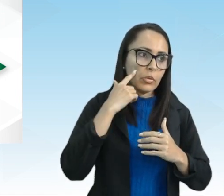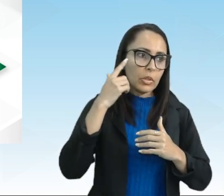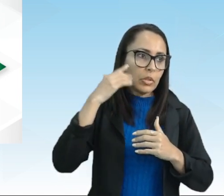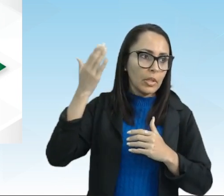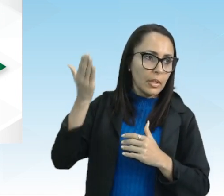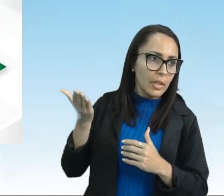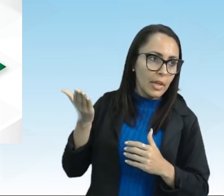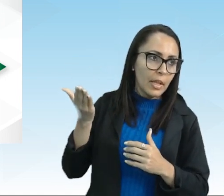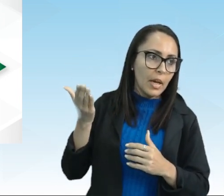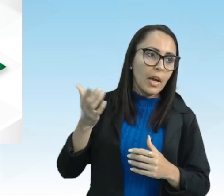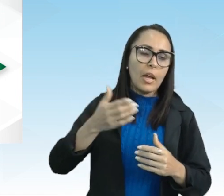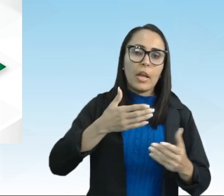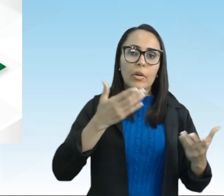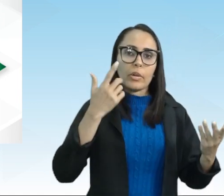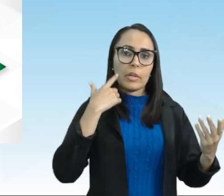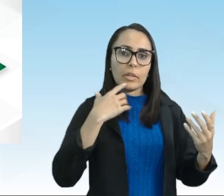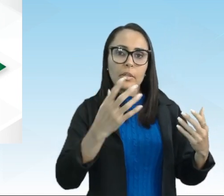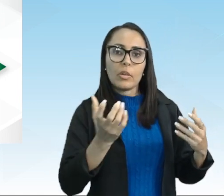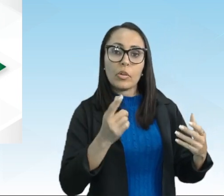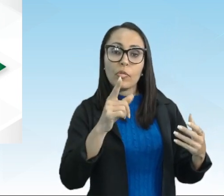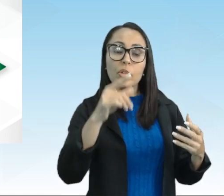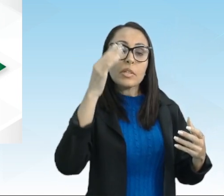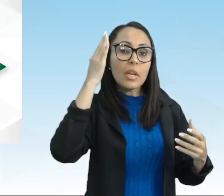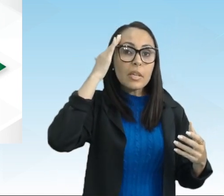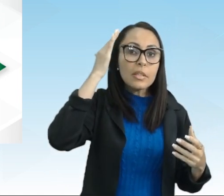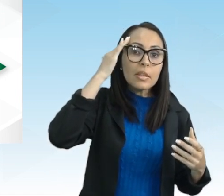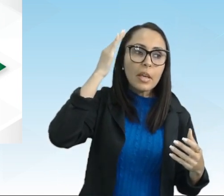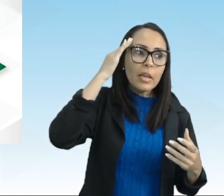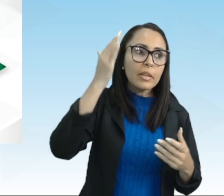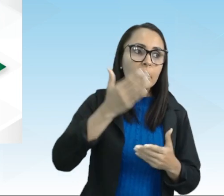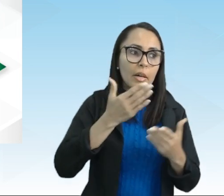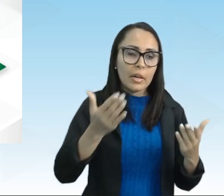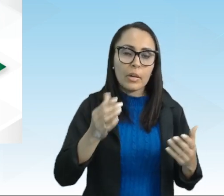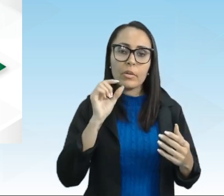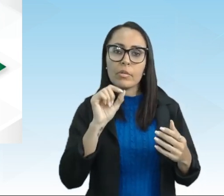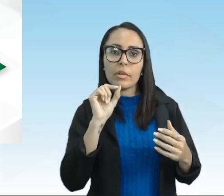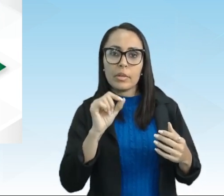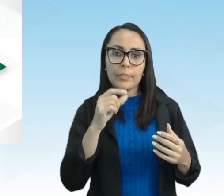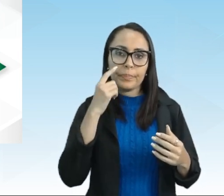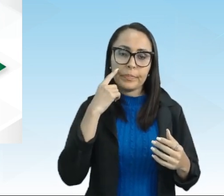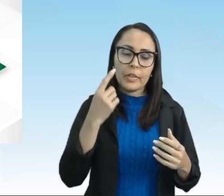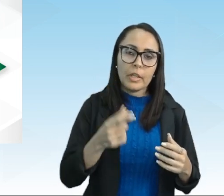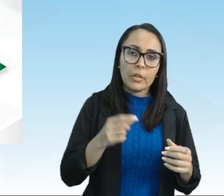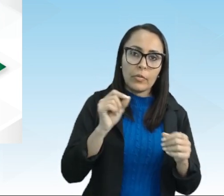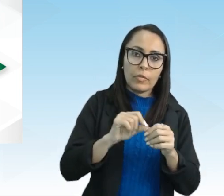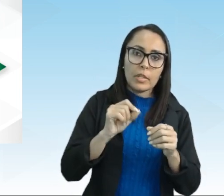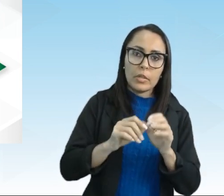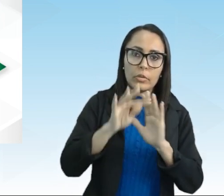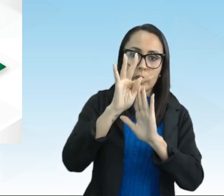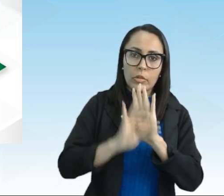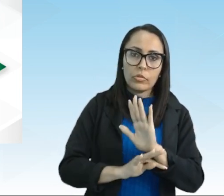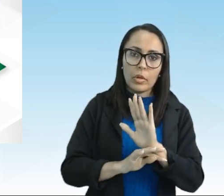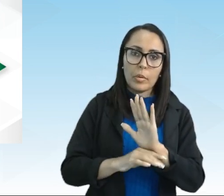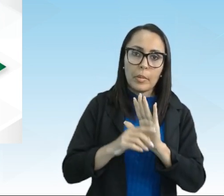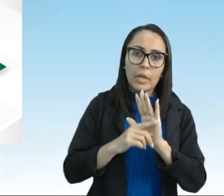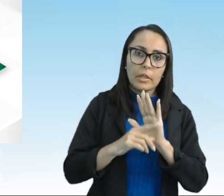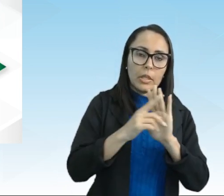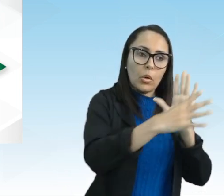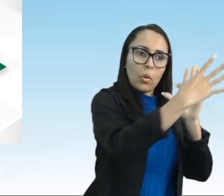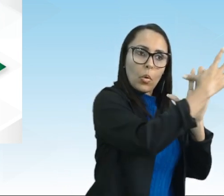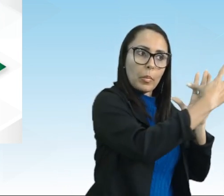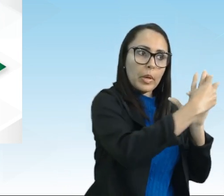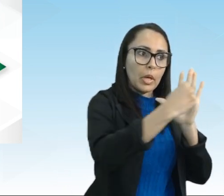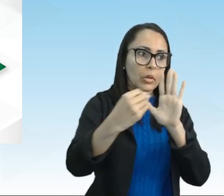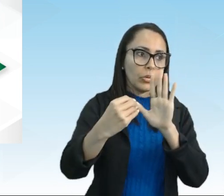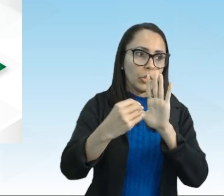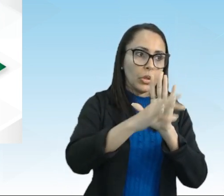tela eu quero que você entenda o que é essa retextualização fazer um texto a partir de outro e vocês